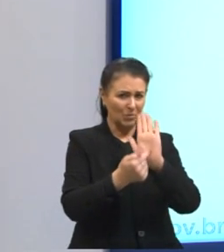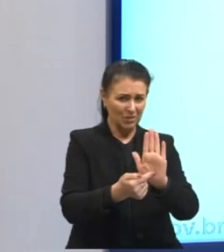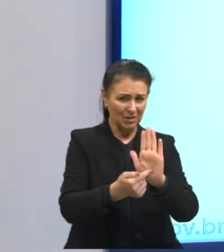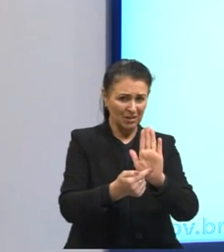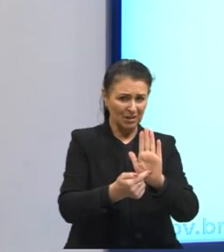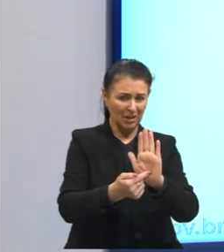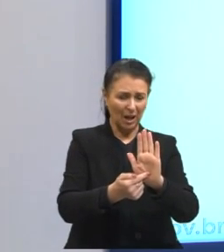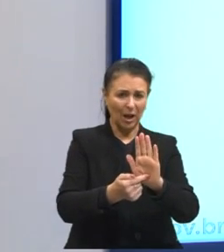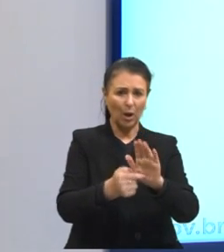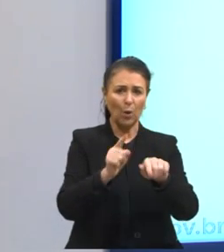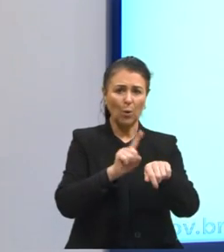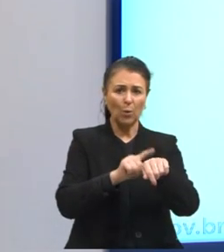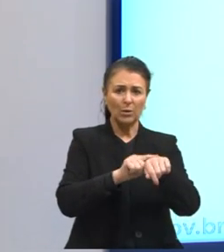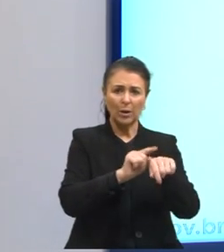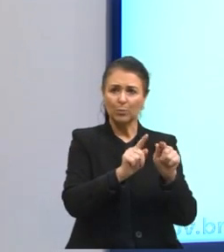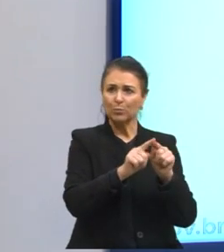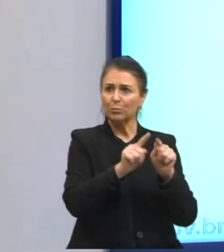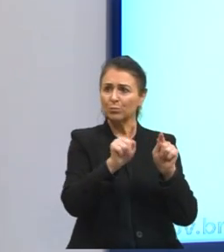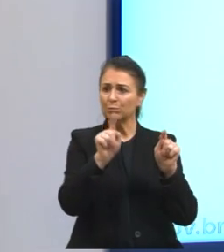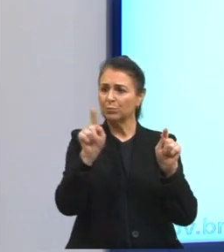tempo sobre a personagem?